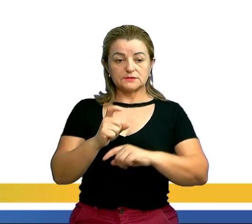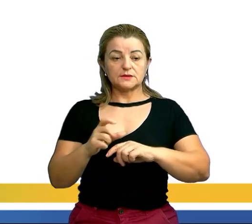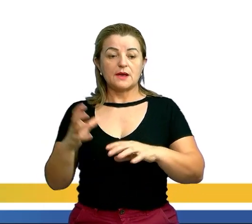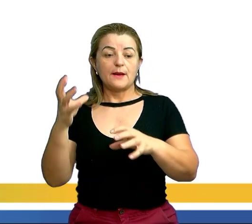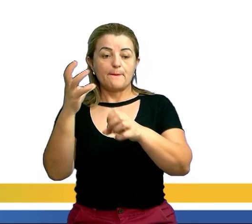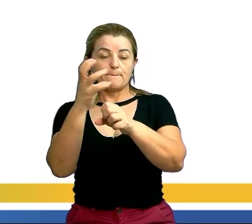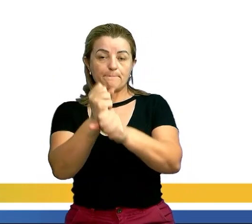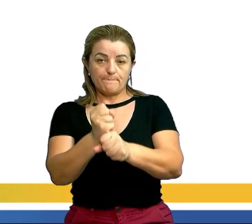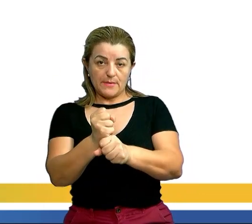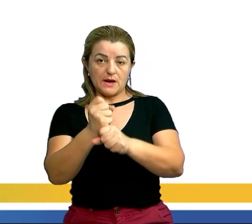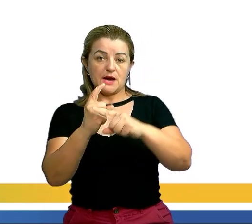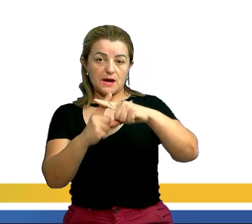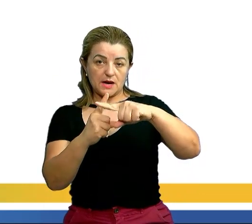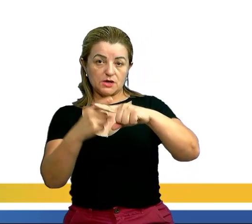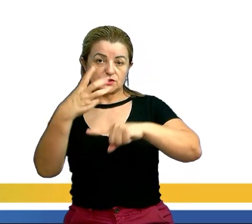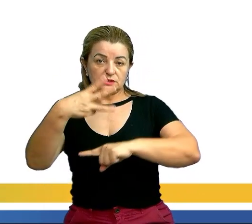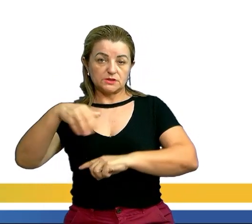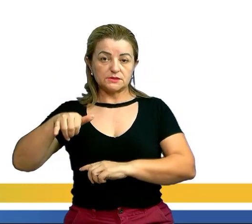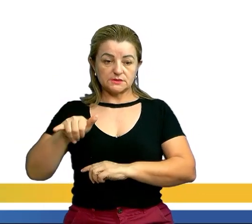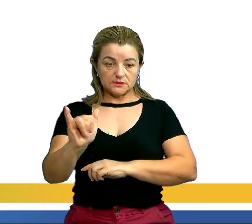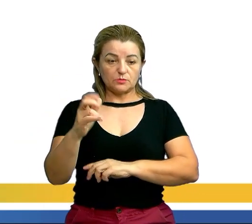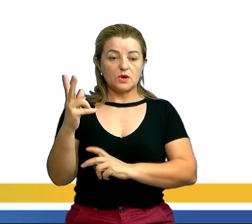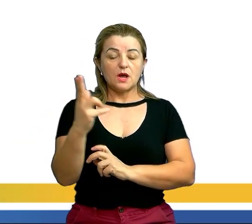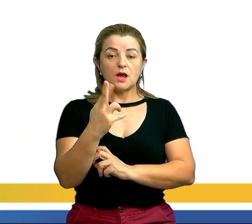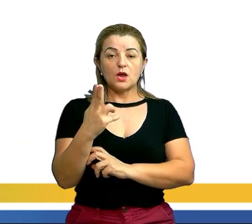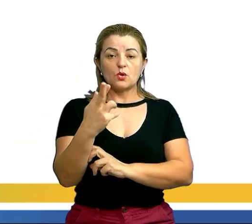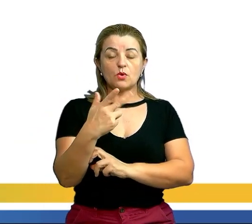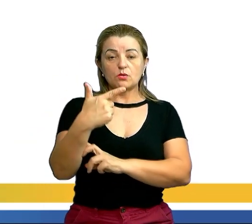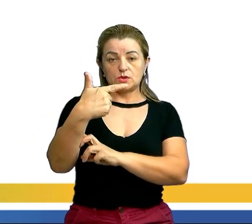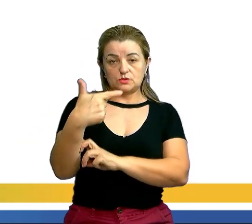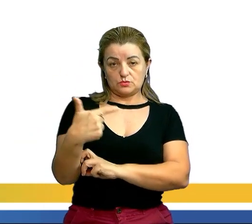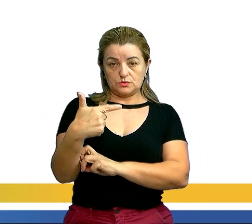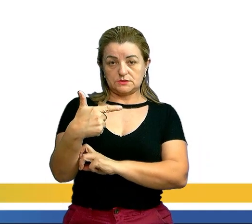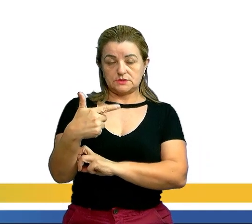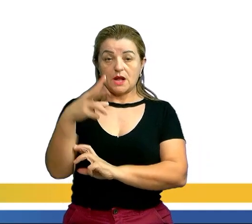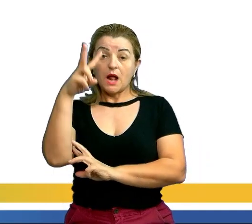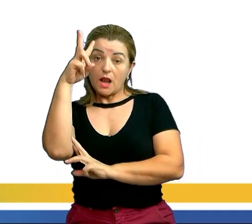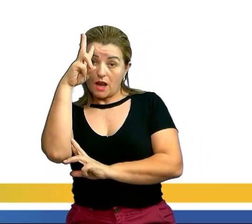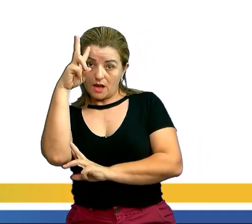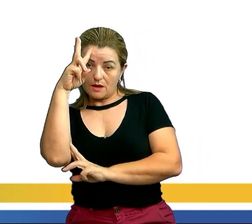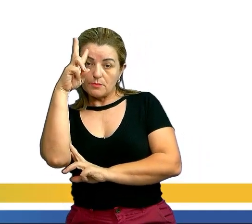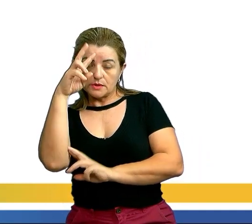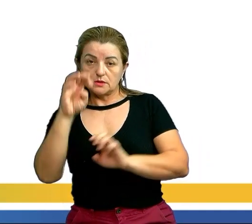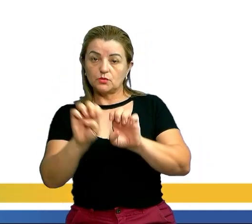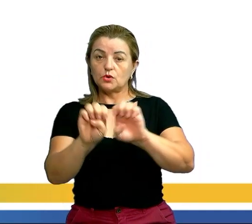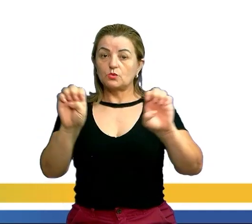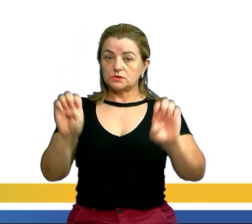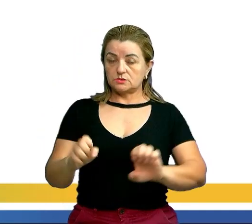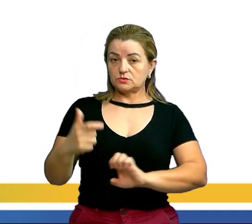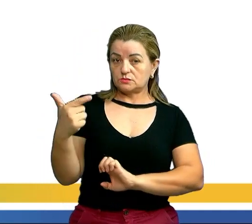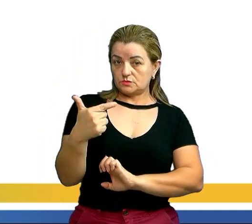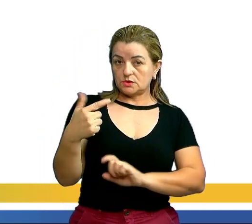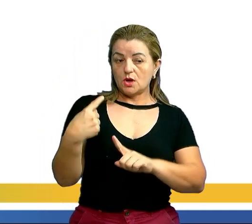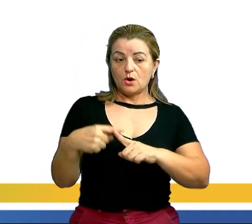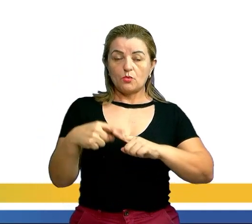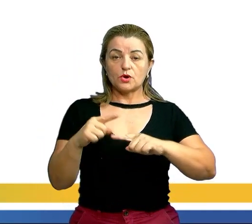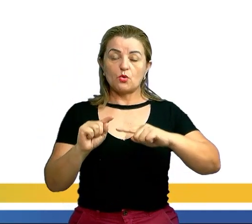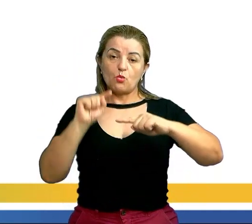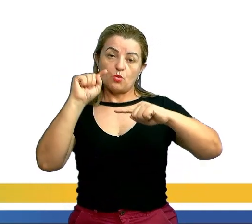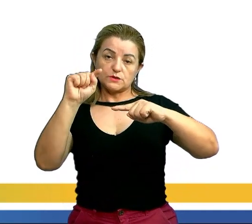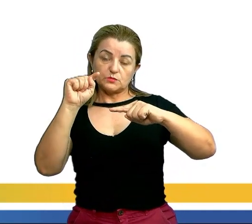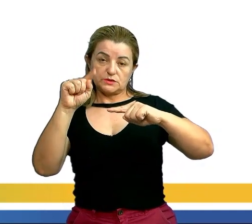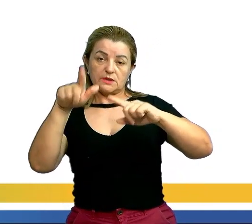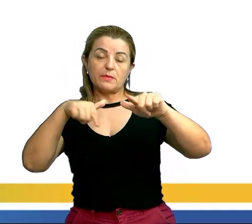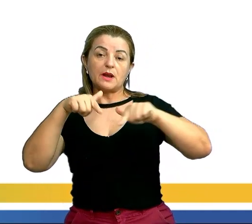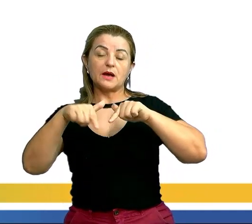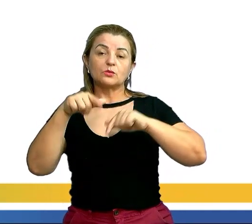são exemplos de equações do primeiro grau. Lembrando que é do primeiro grau porque o expoente da variável é 1. Já